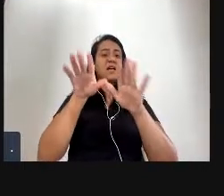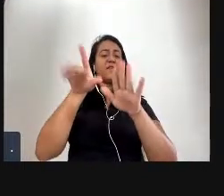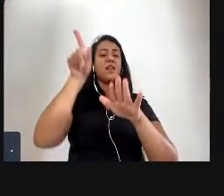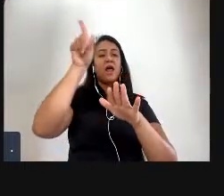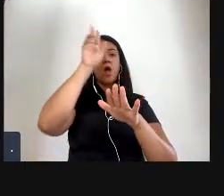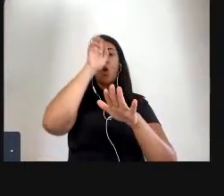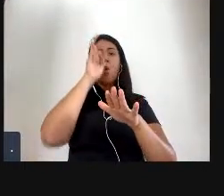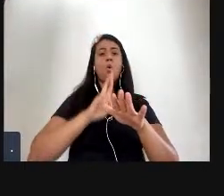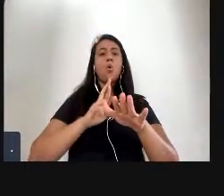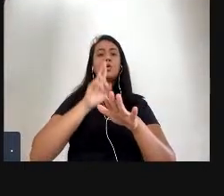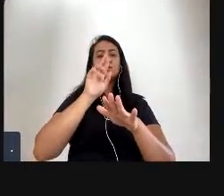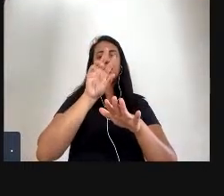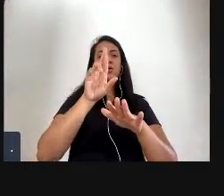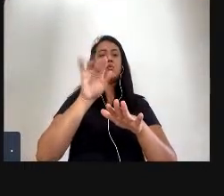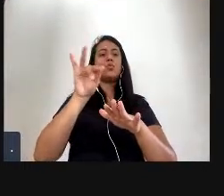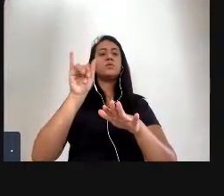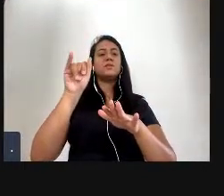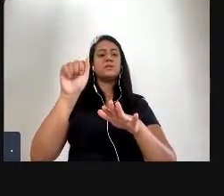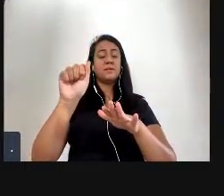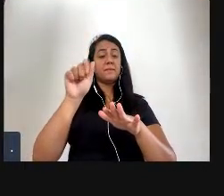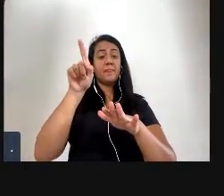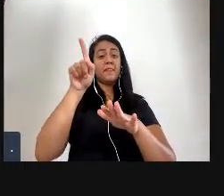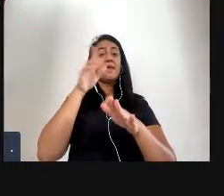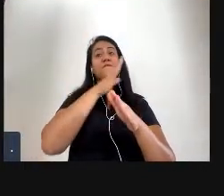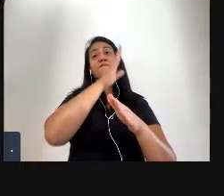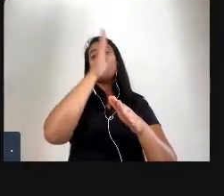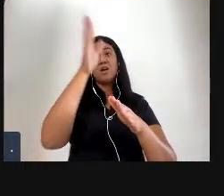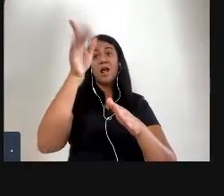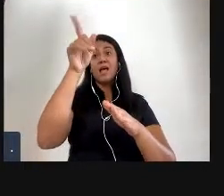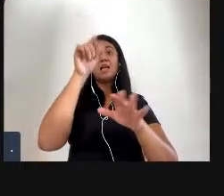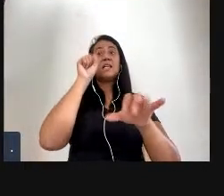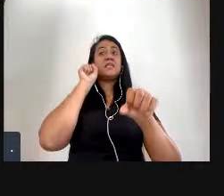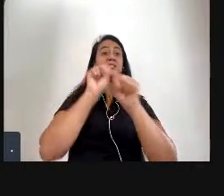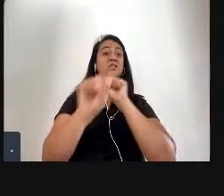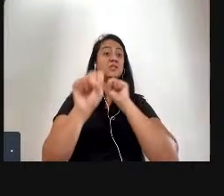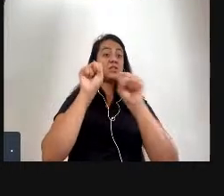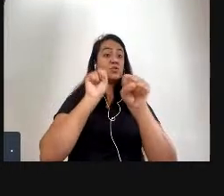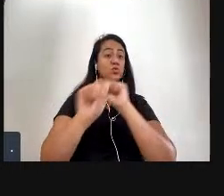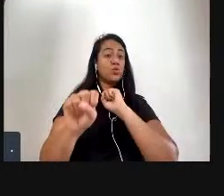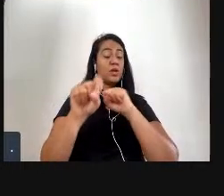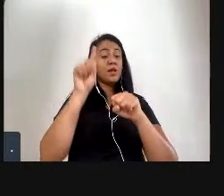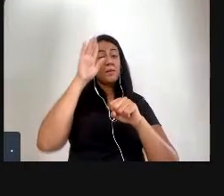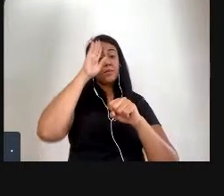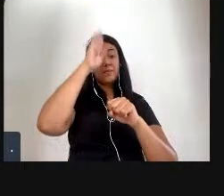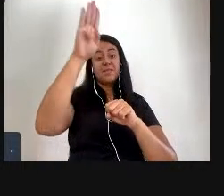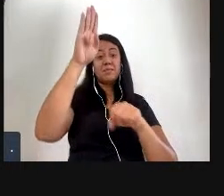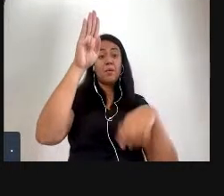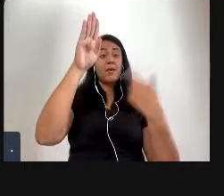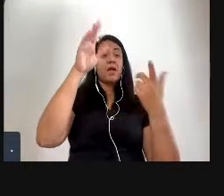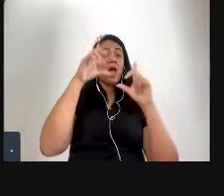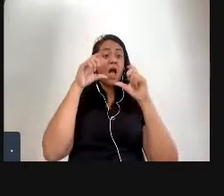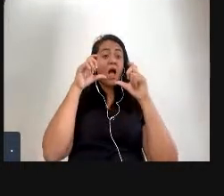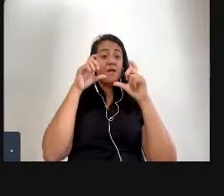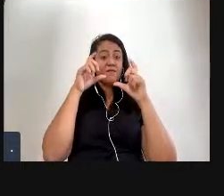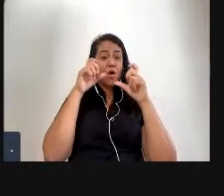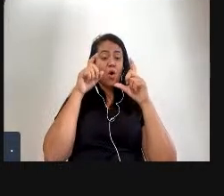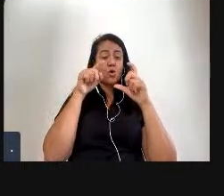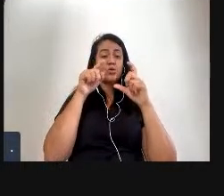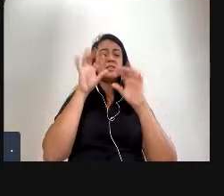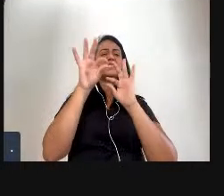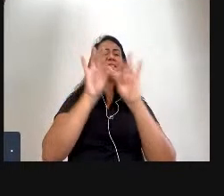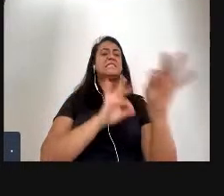foi lá e destruiu justamente as fotos ele pegou as fotos e